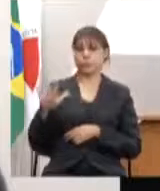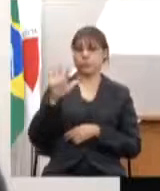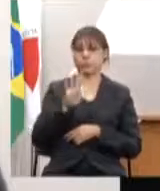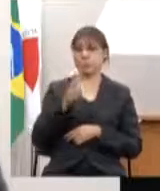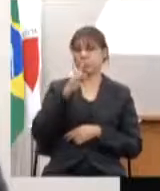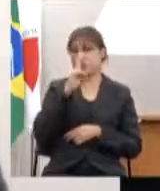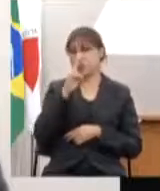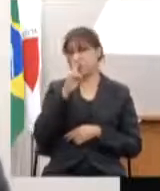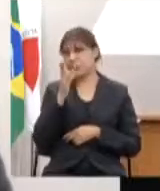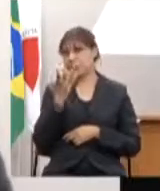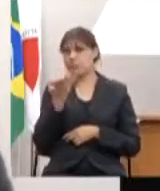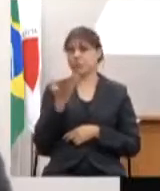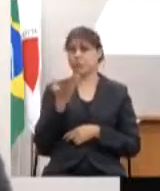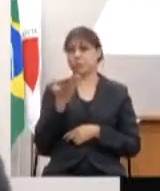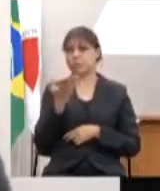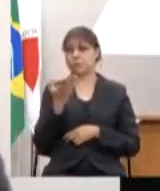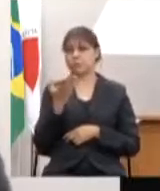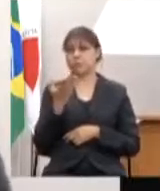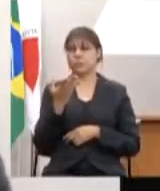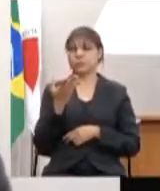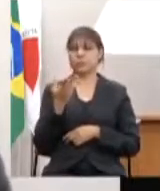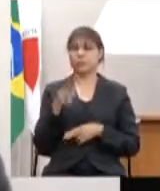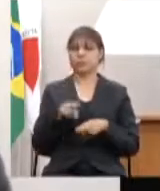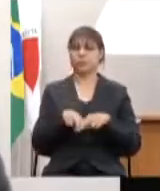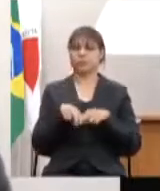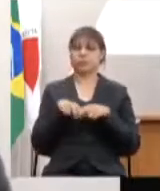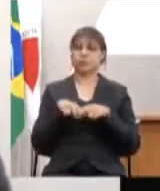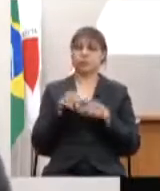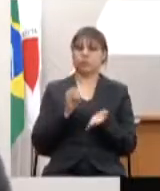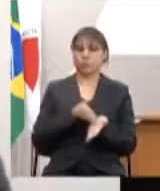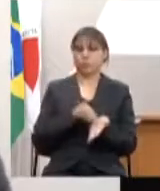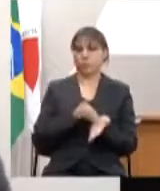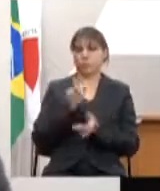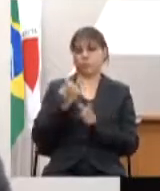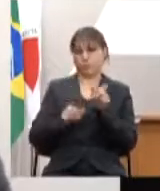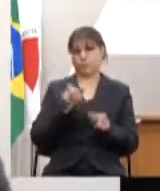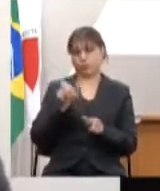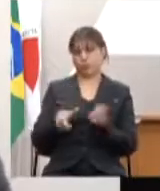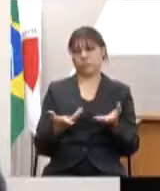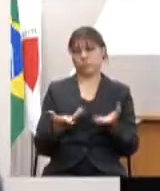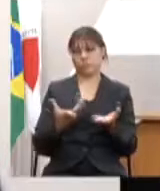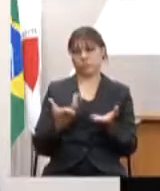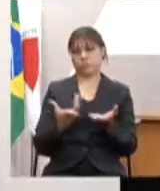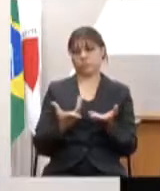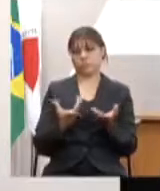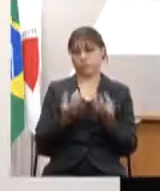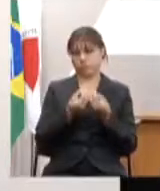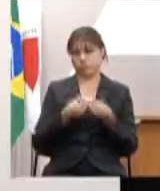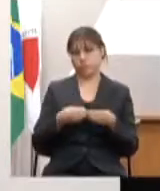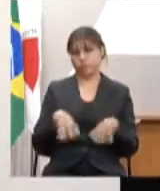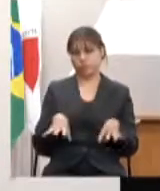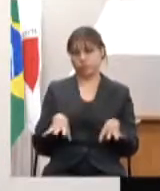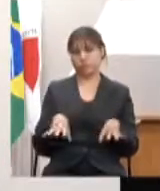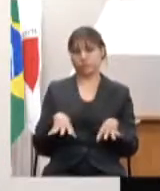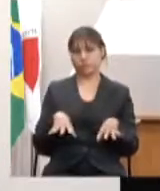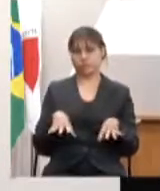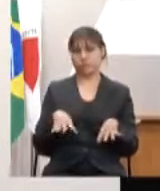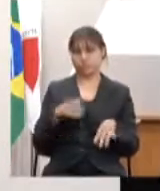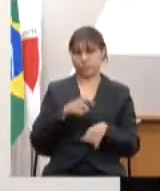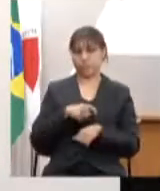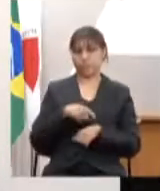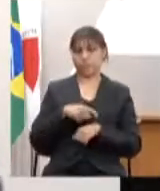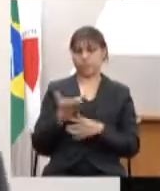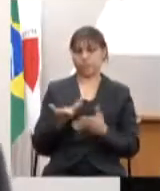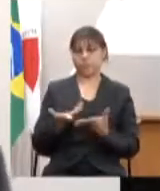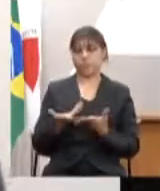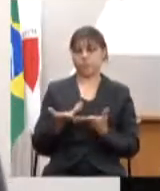parece que essa lacuna de ausência de participação de representação dos atingidos ela será